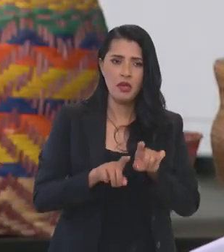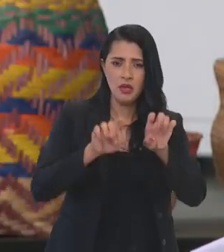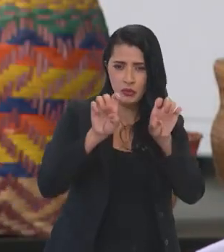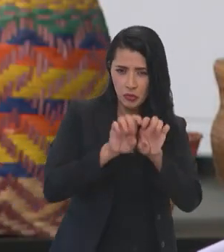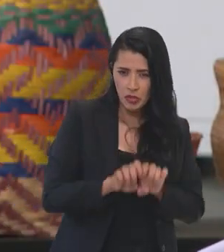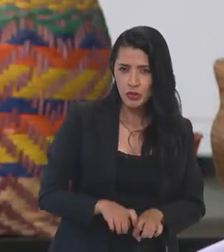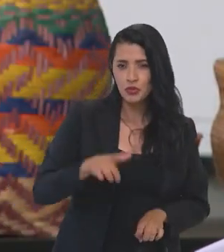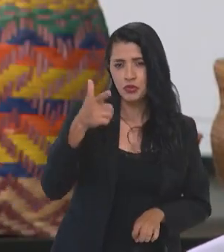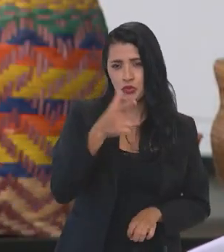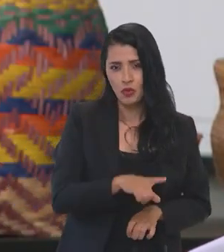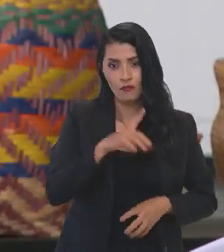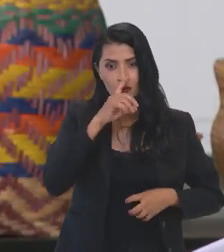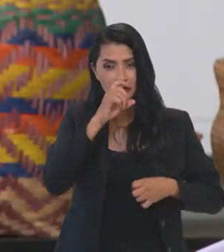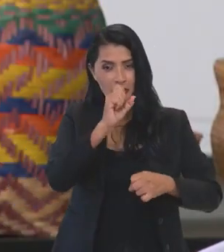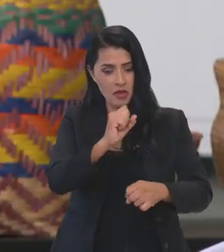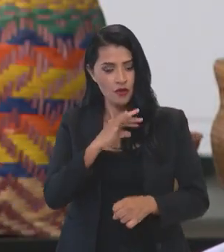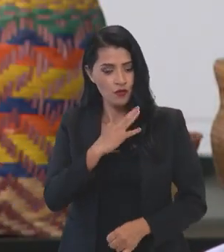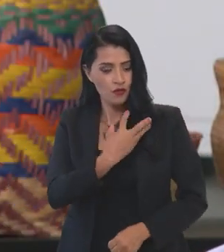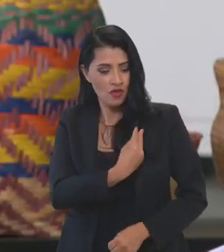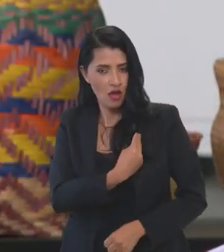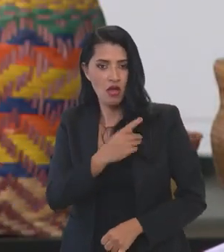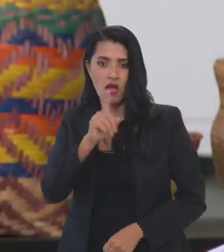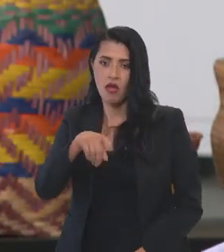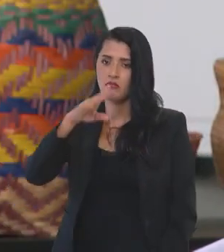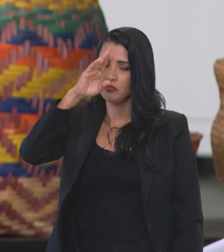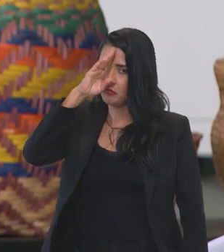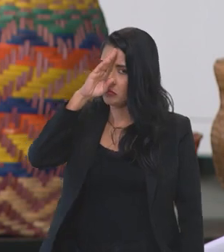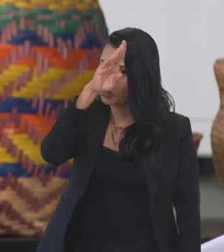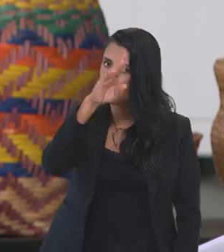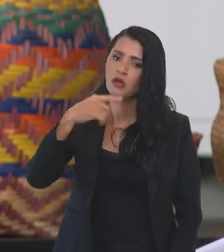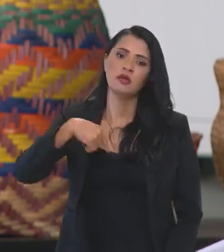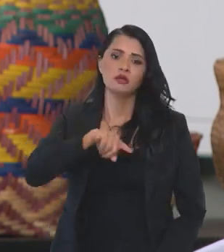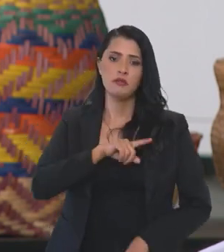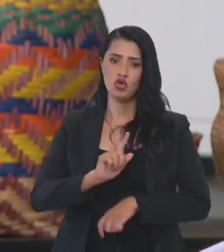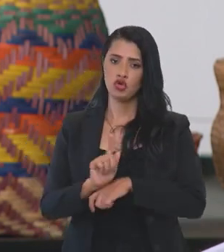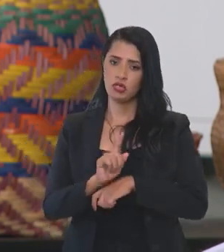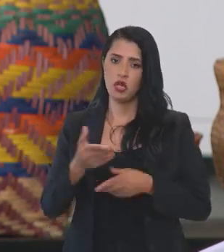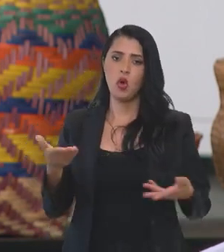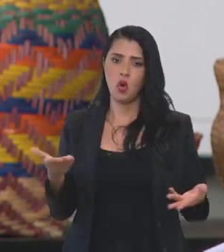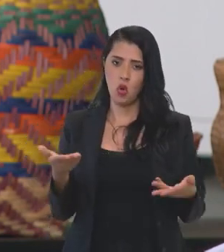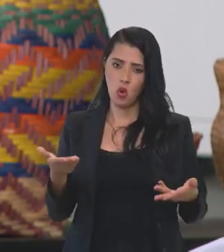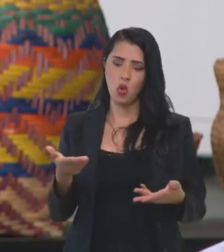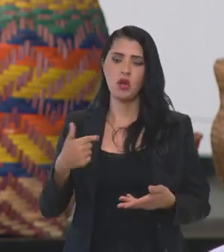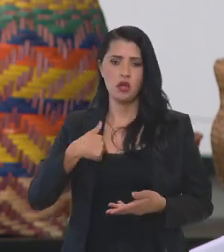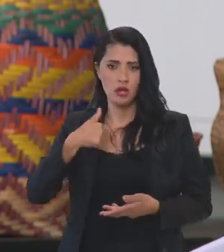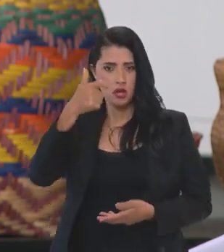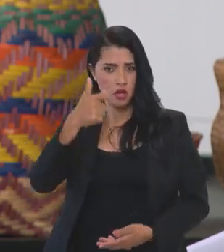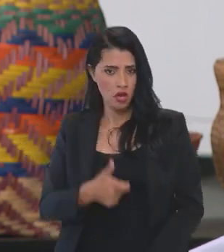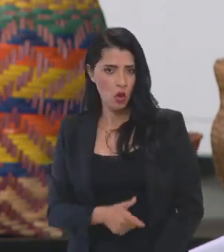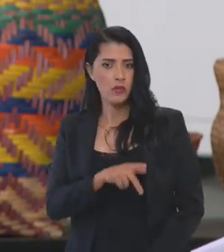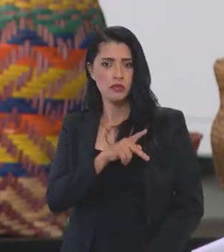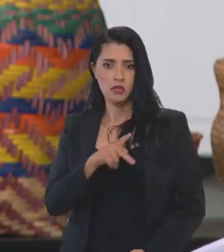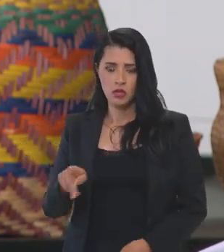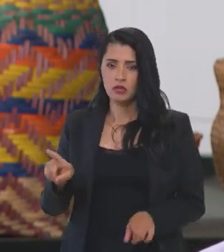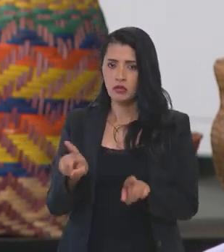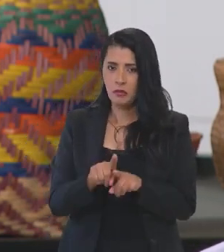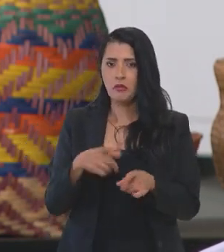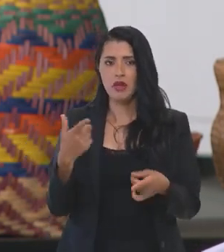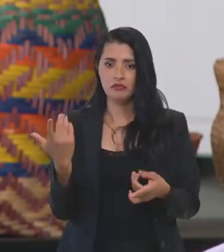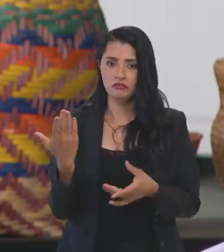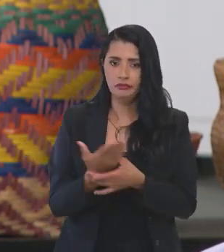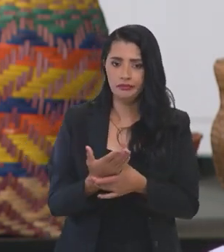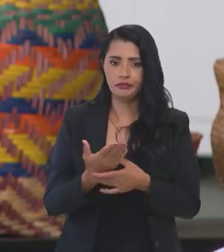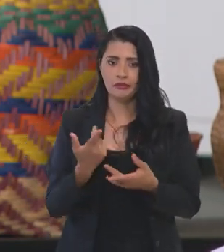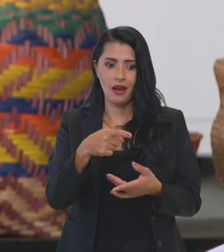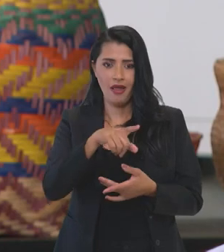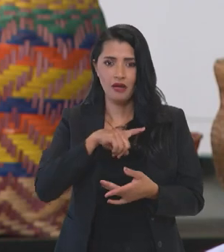a reestruturação e fortalecimento da FUNAI, como uma das prioridades nessa minha gestão, além de destravar